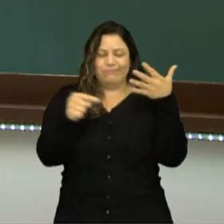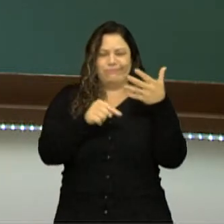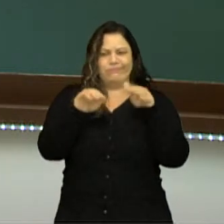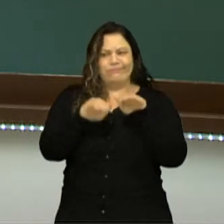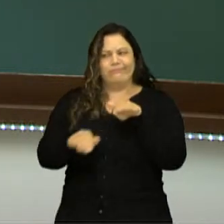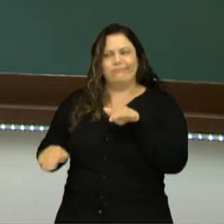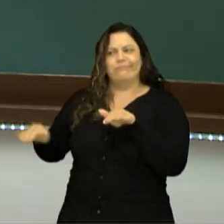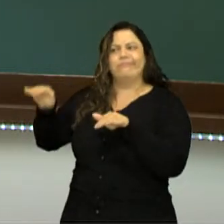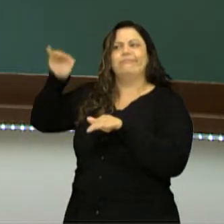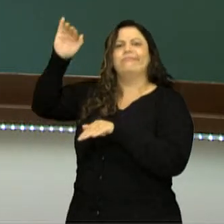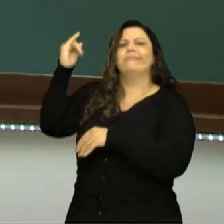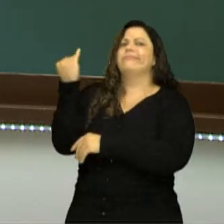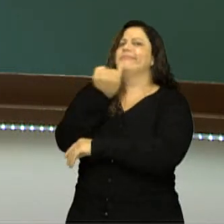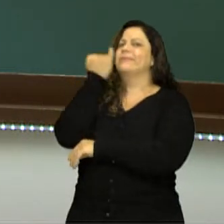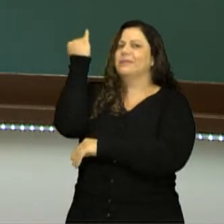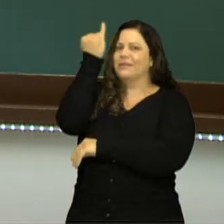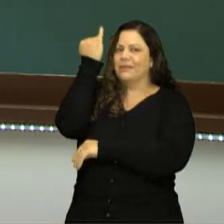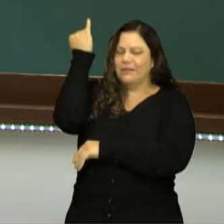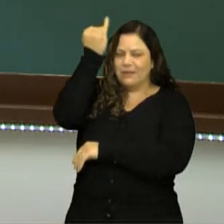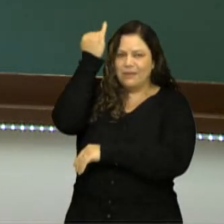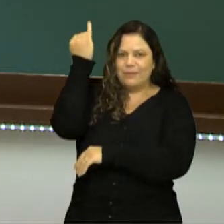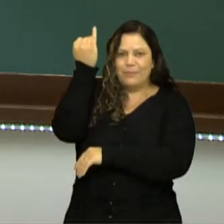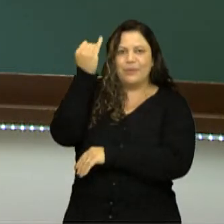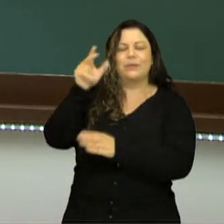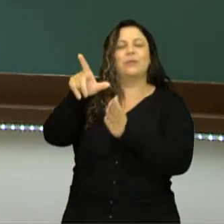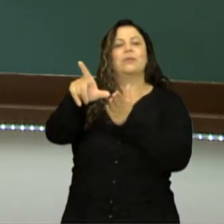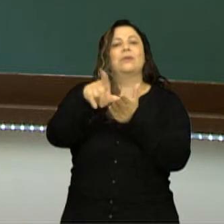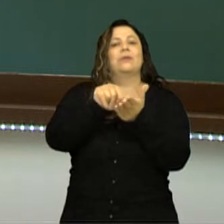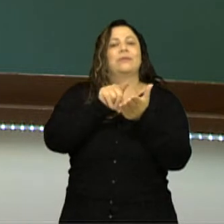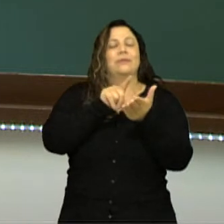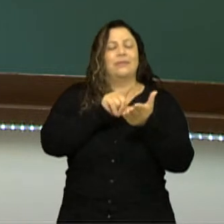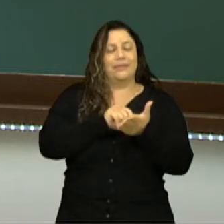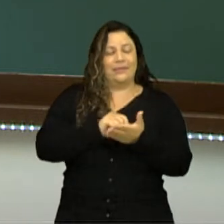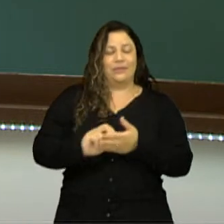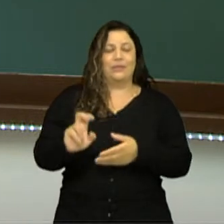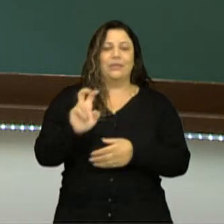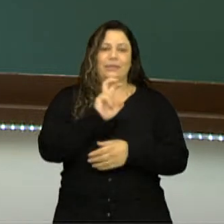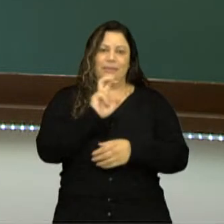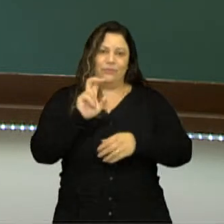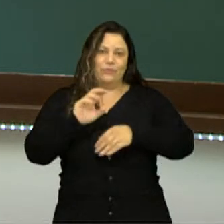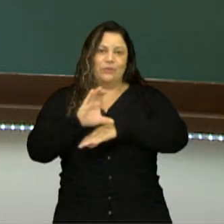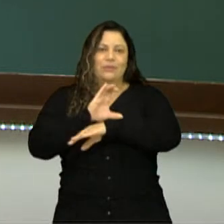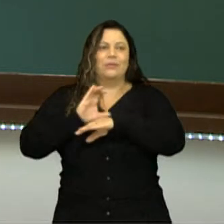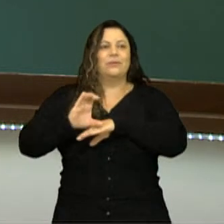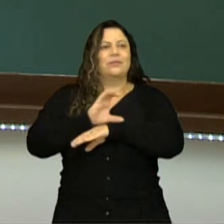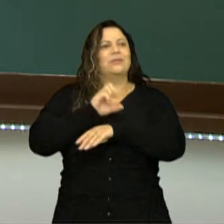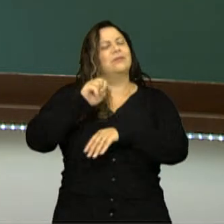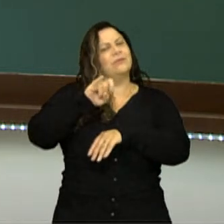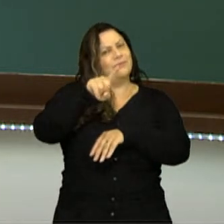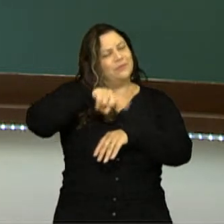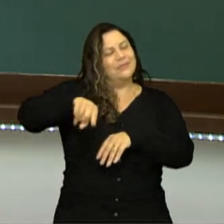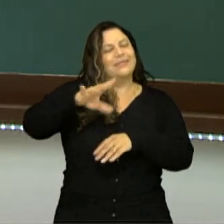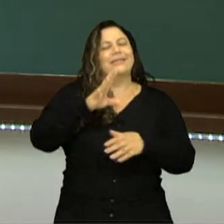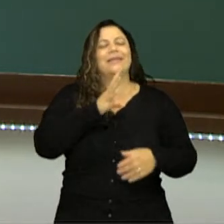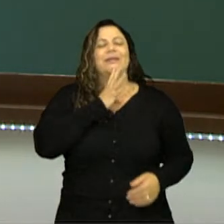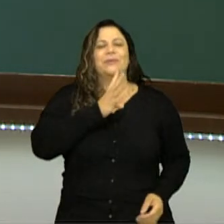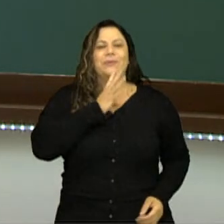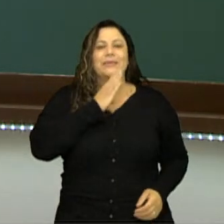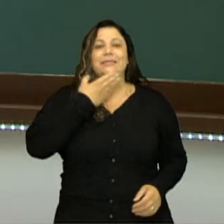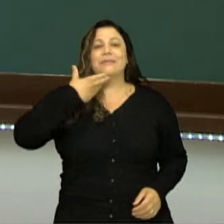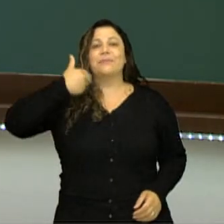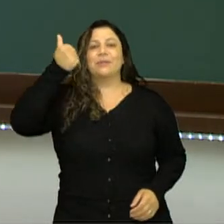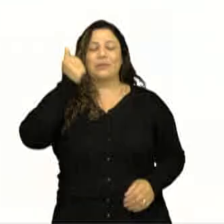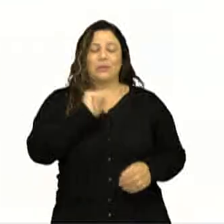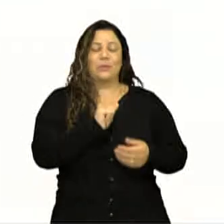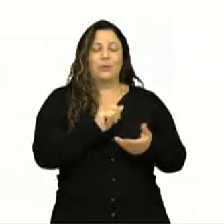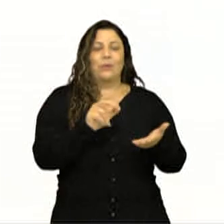a importância, a relevância desse artigo da Constituição. E caso você queira conhecer um pouco melhor esse artigo,